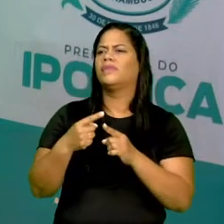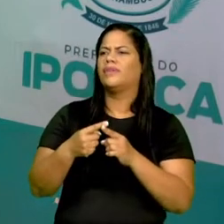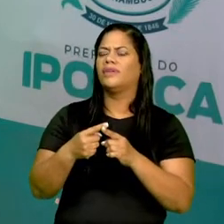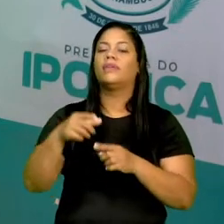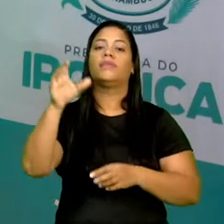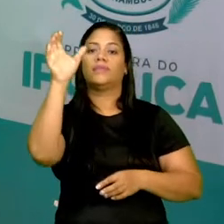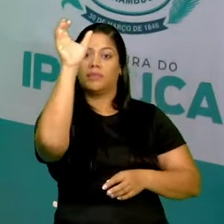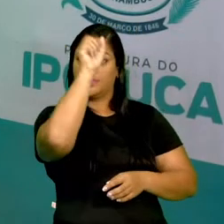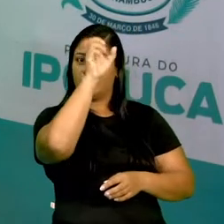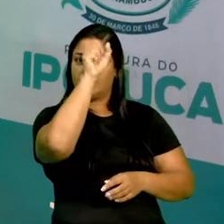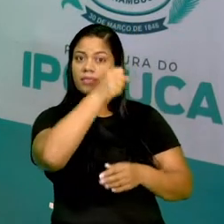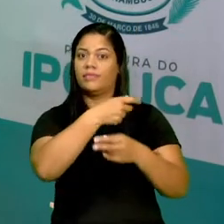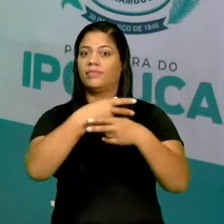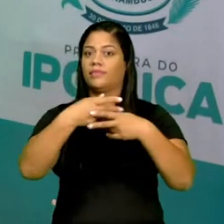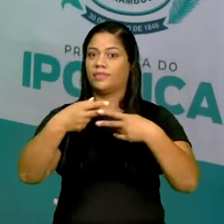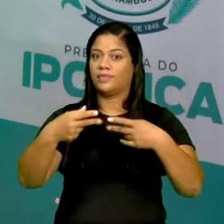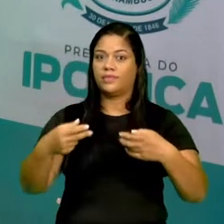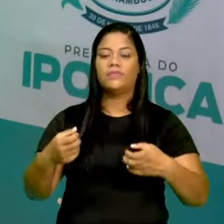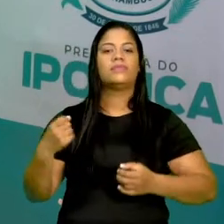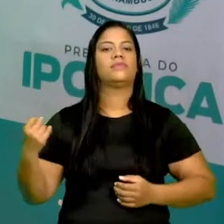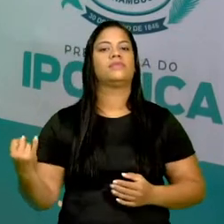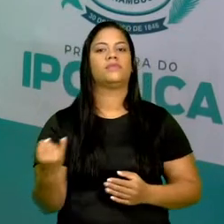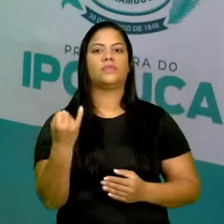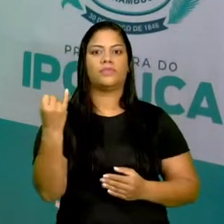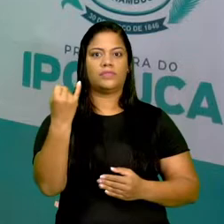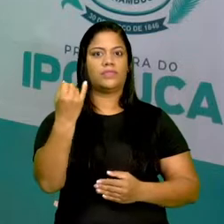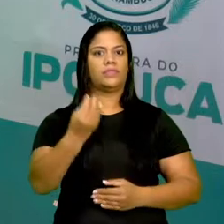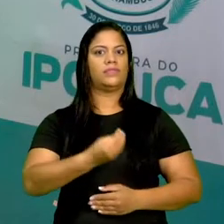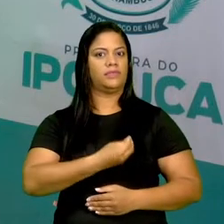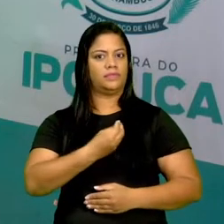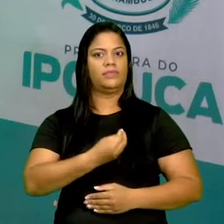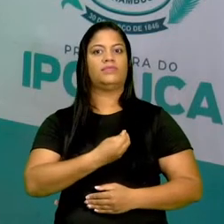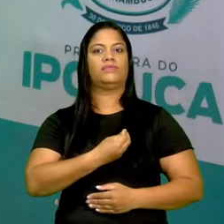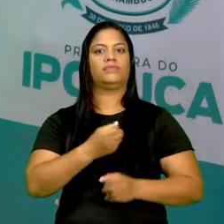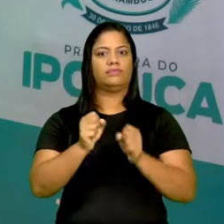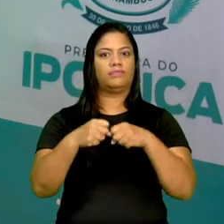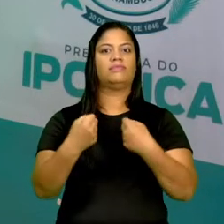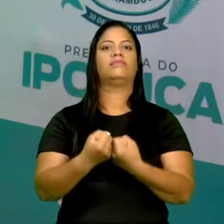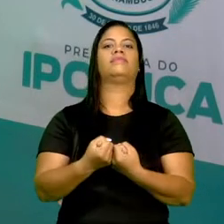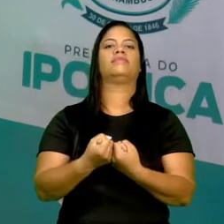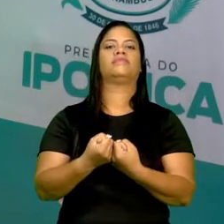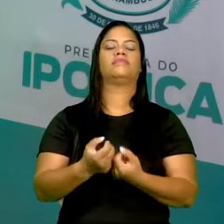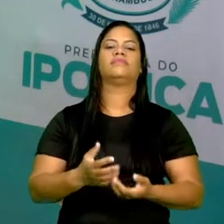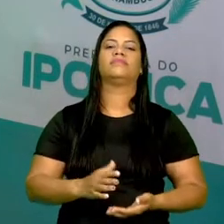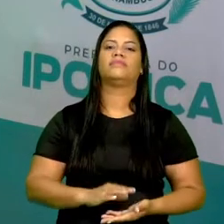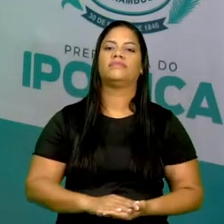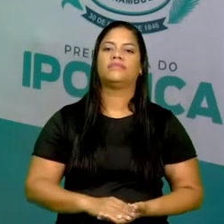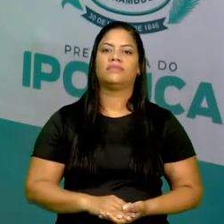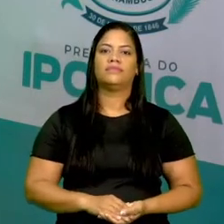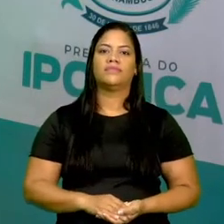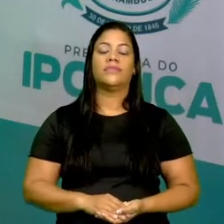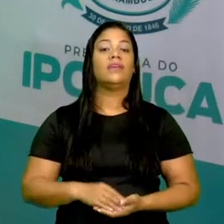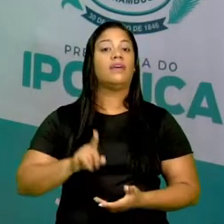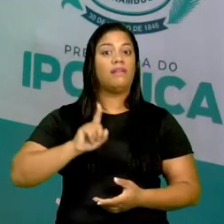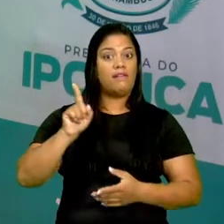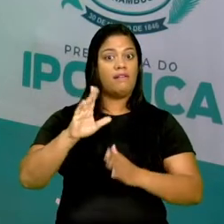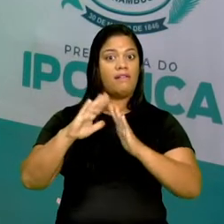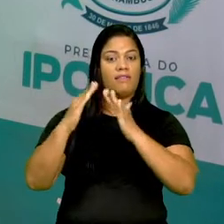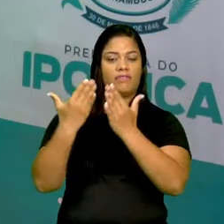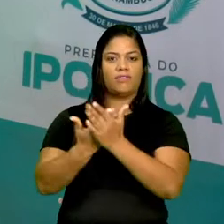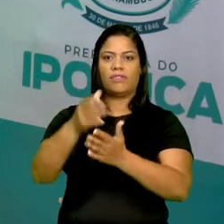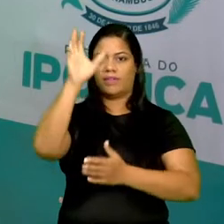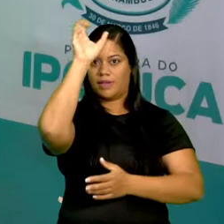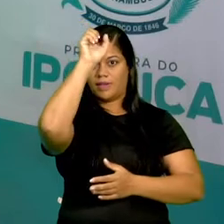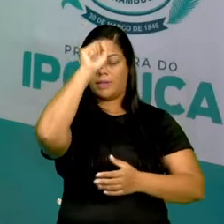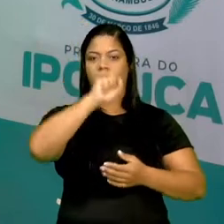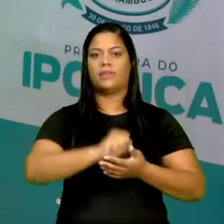Para aprender algo de sua importância para a sua vida. E aí, lá na escola, aprendia-se